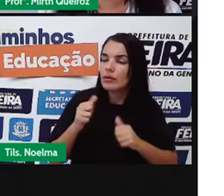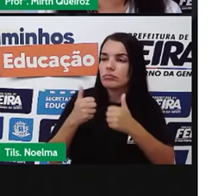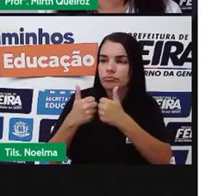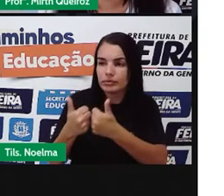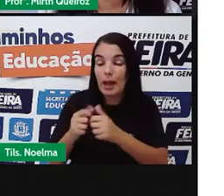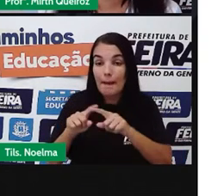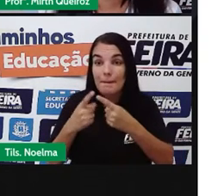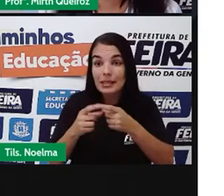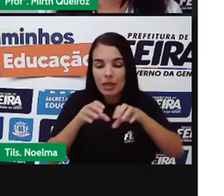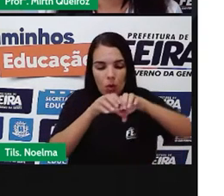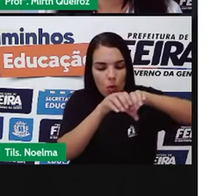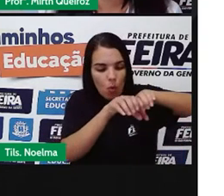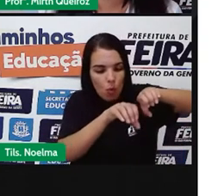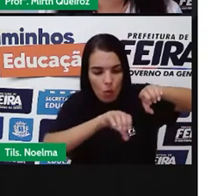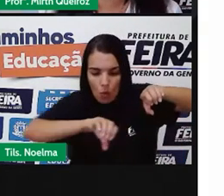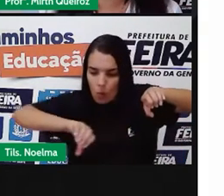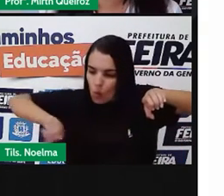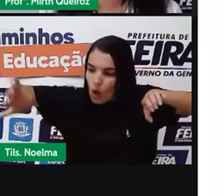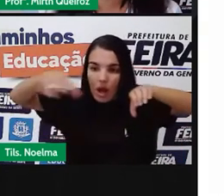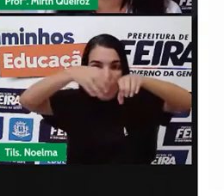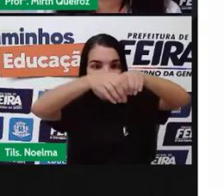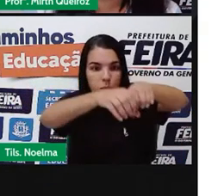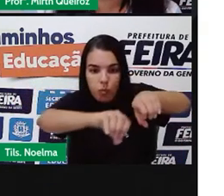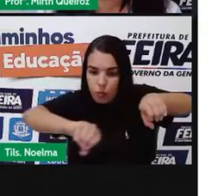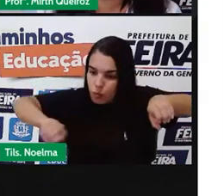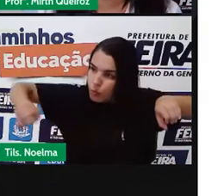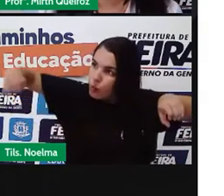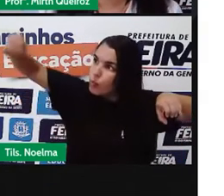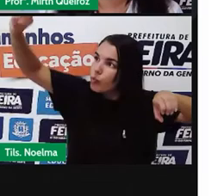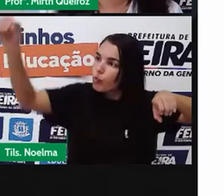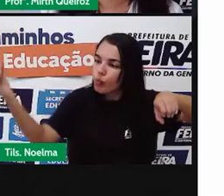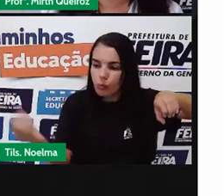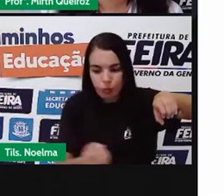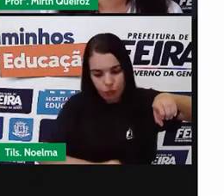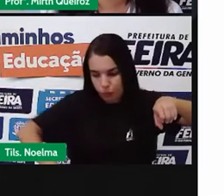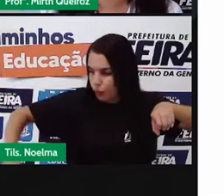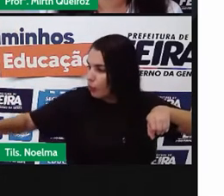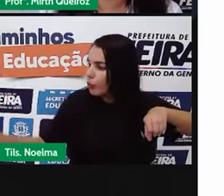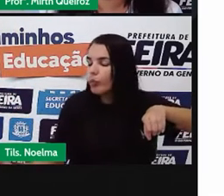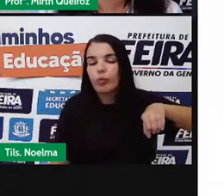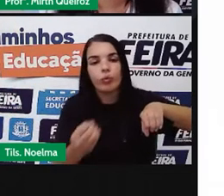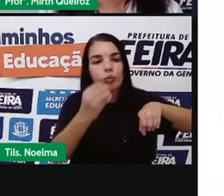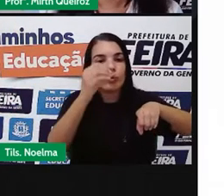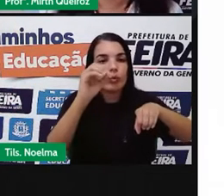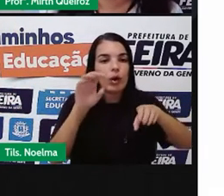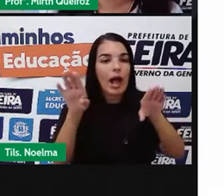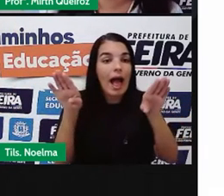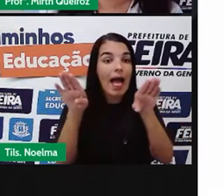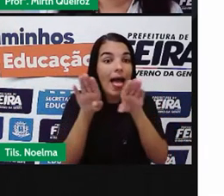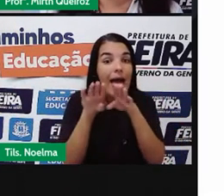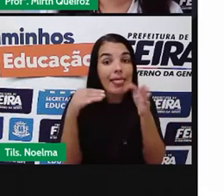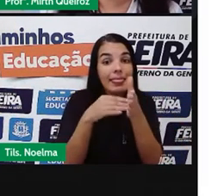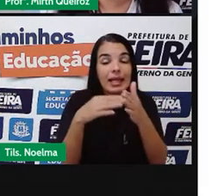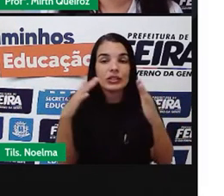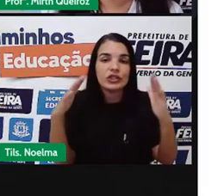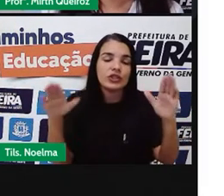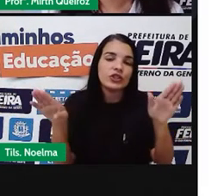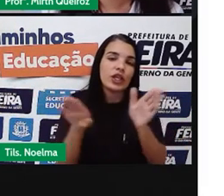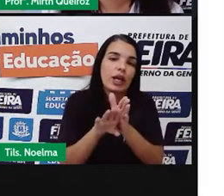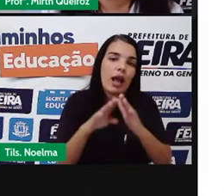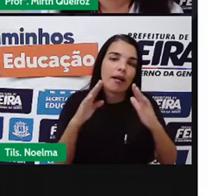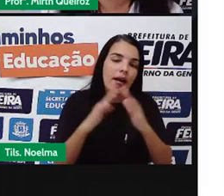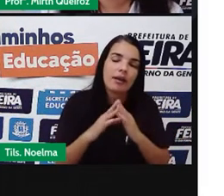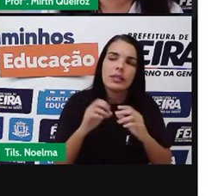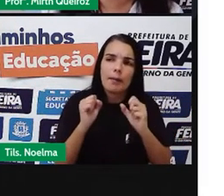ela ainda vai passar pelas tubulações, pelos canos, né? E nesses canos de tubulações, pode aí existir